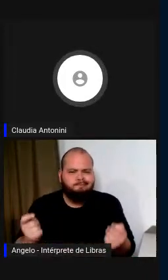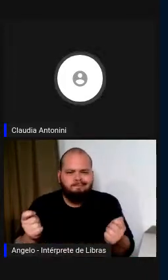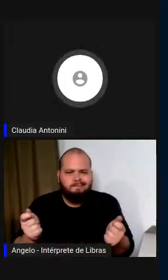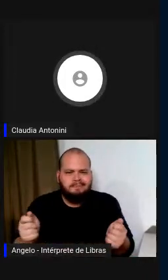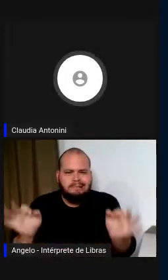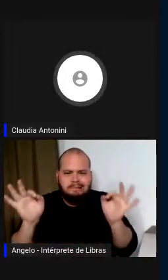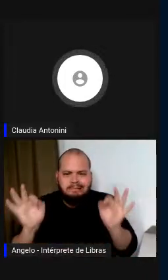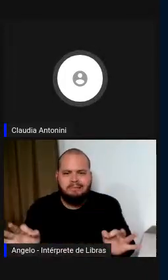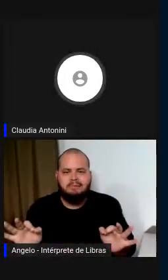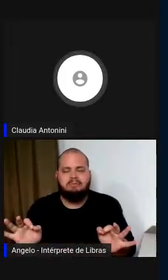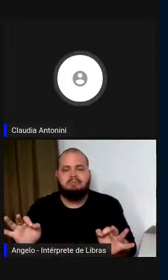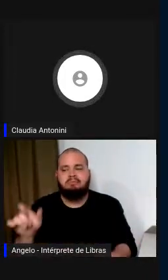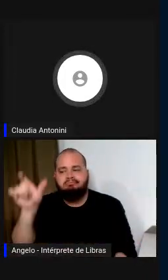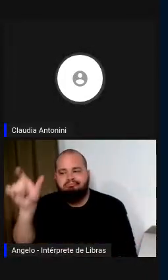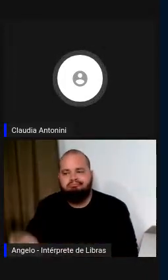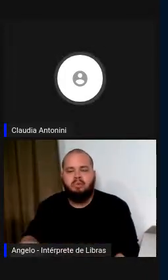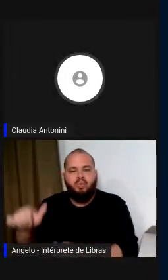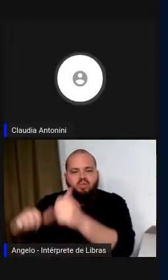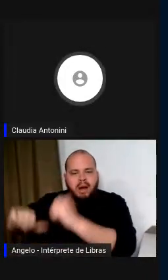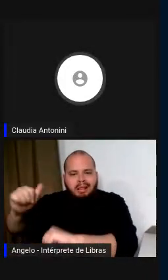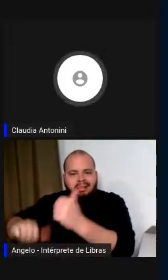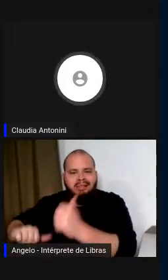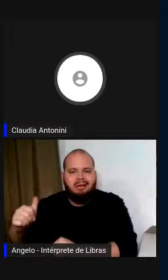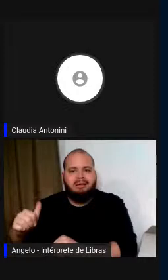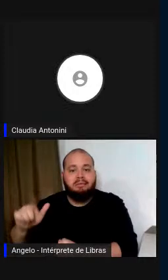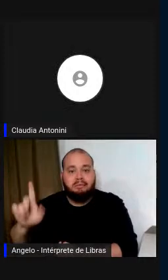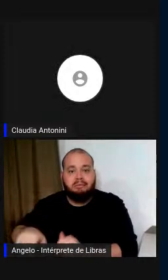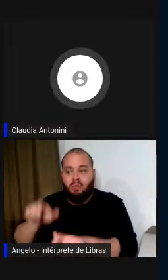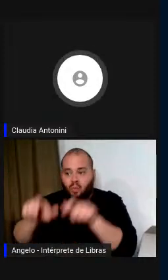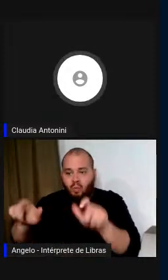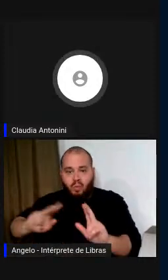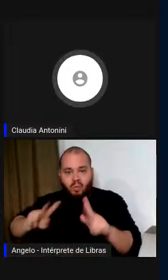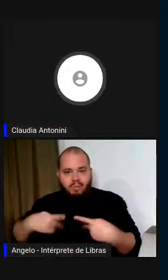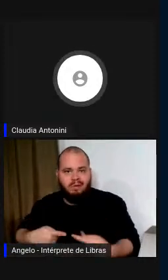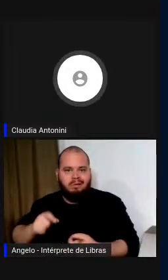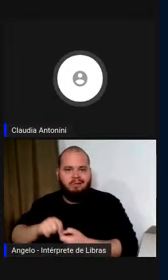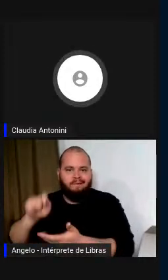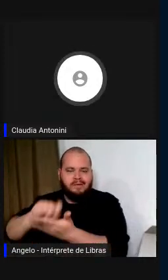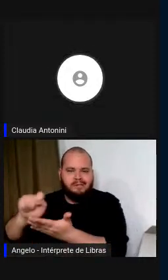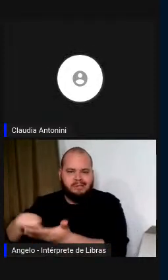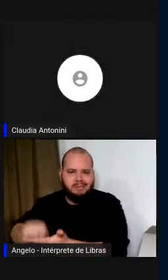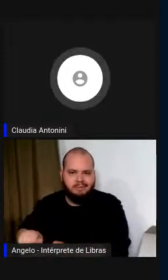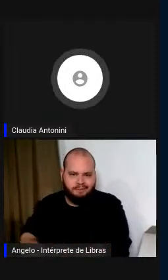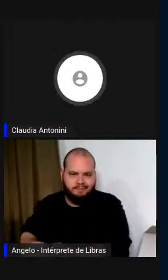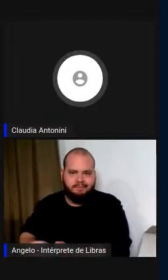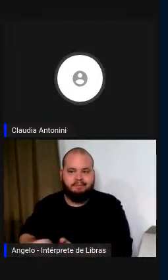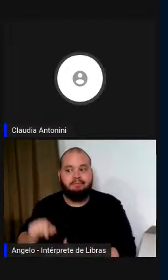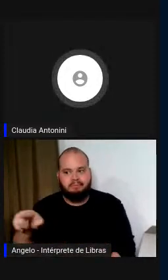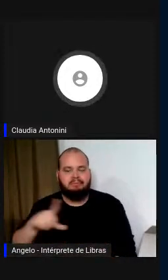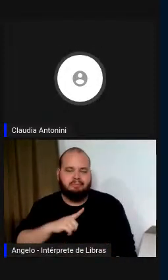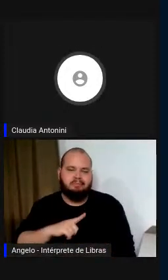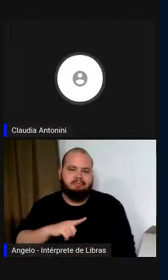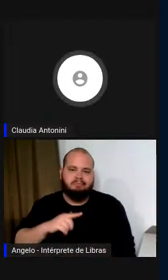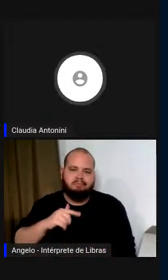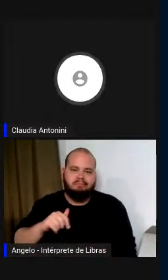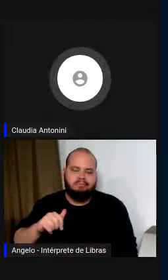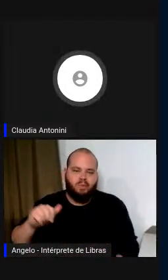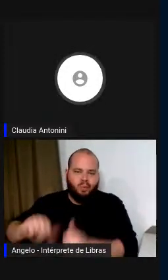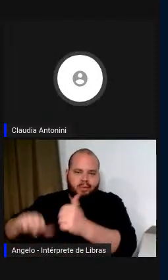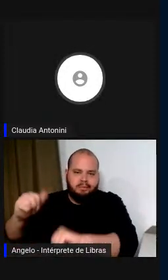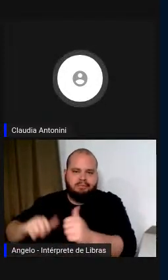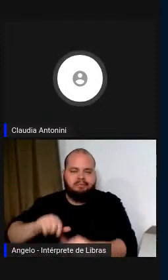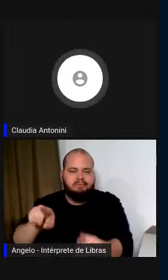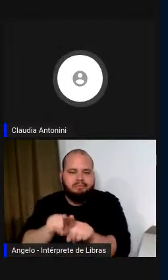qualidade de uma transcrição feita pelas pessoas. Isso vale também em alguns contextos, nos